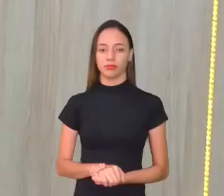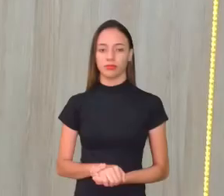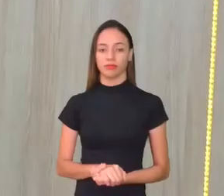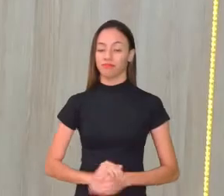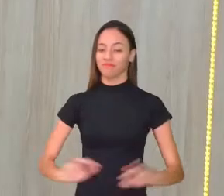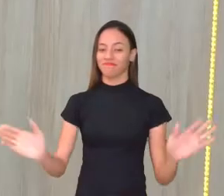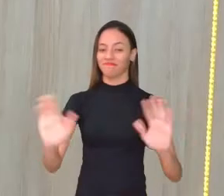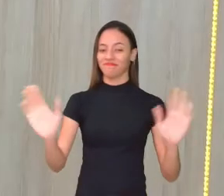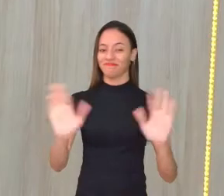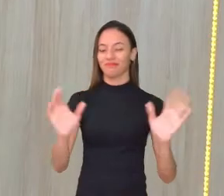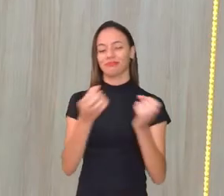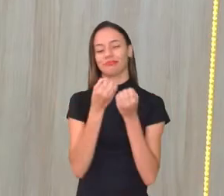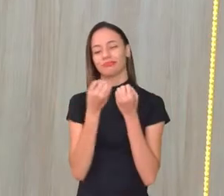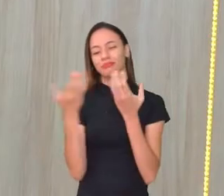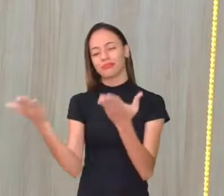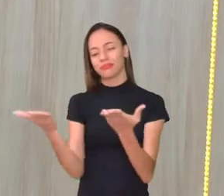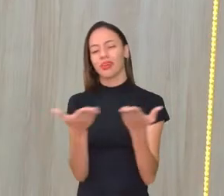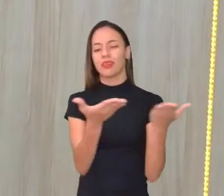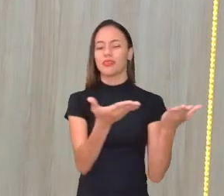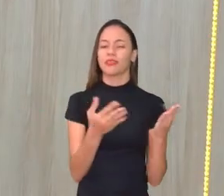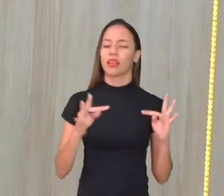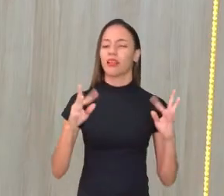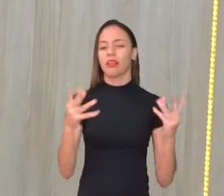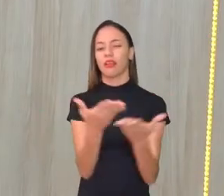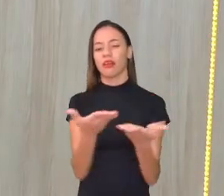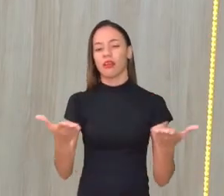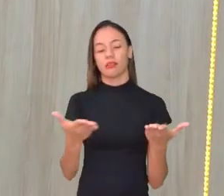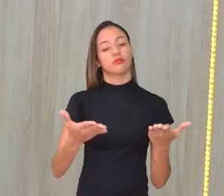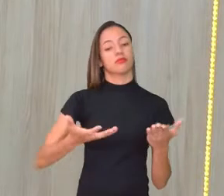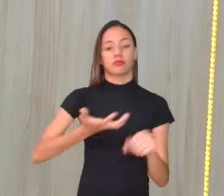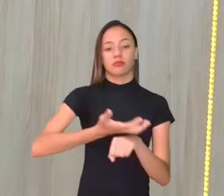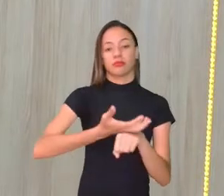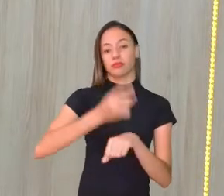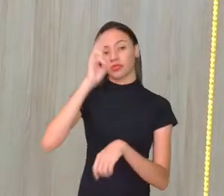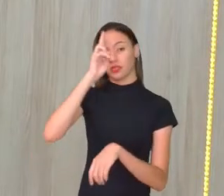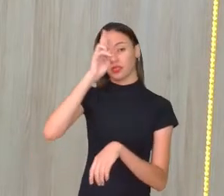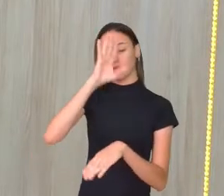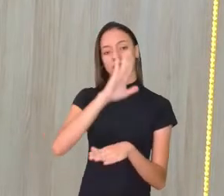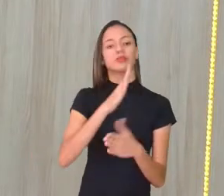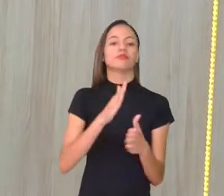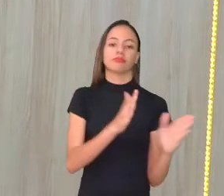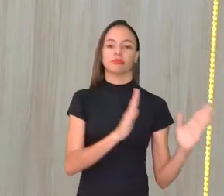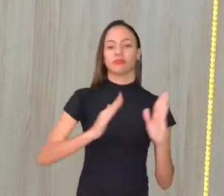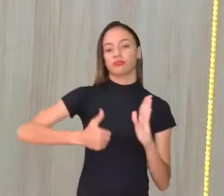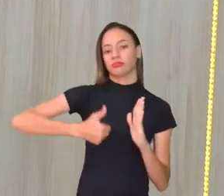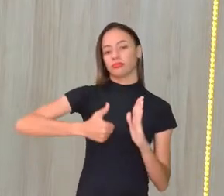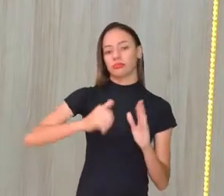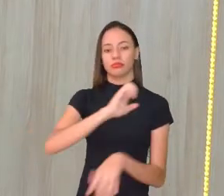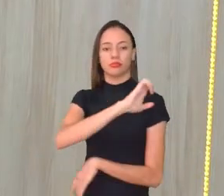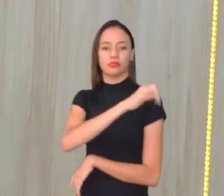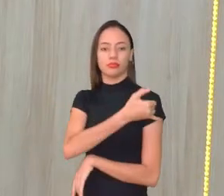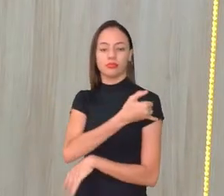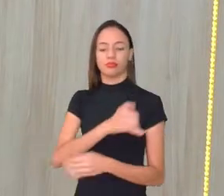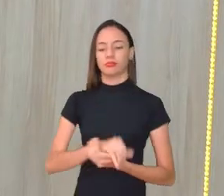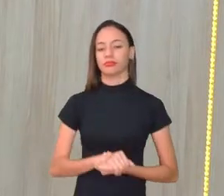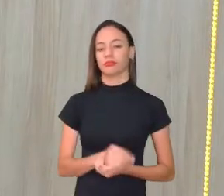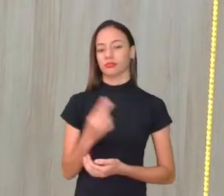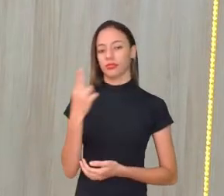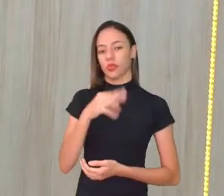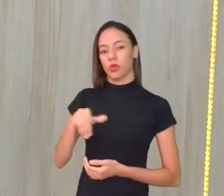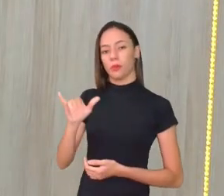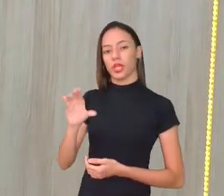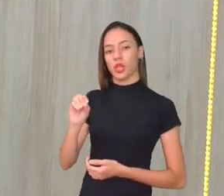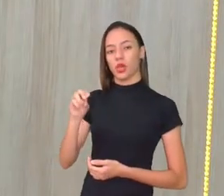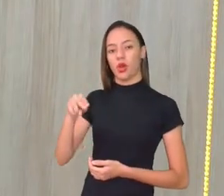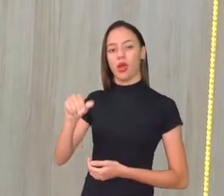Oi gente, bem-vindos, bem-vindas a nossa aula de história da primeira fase da educação de jovens e adultos. O meu nome é